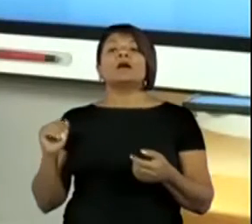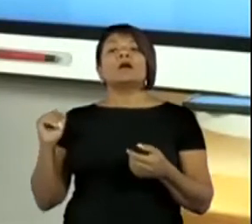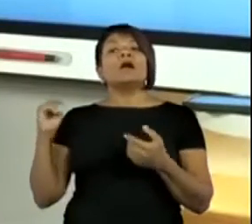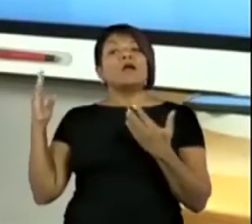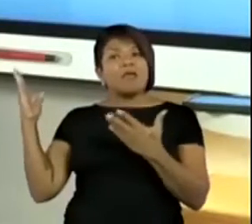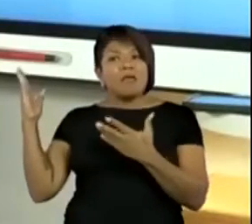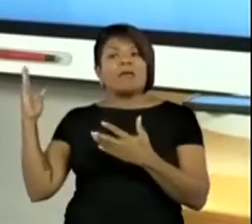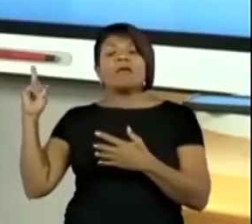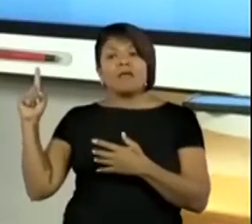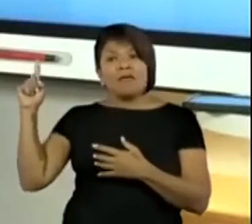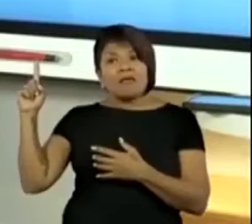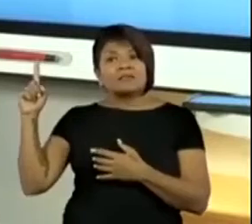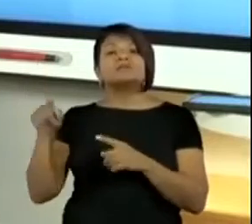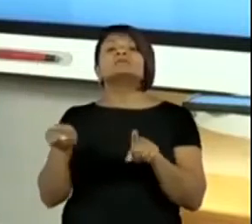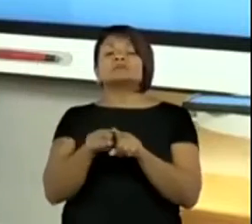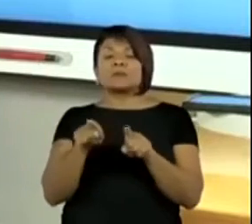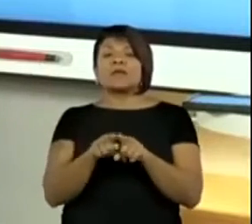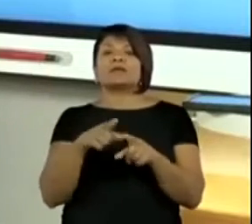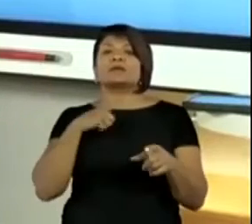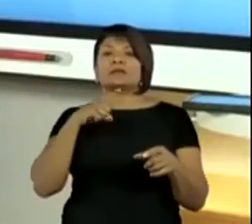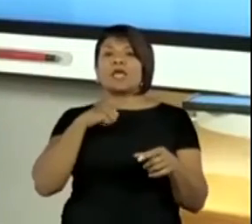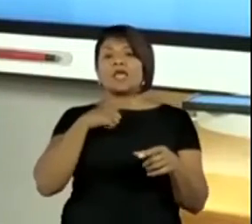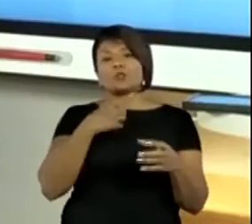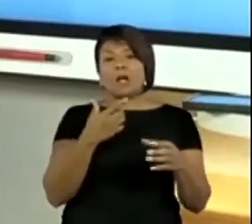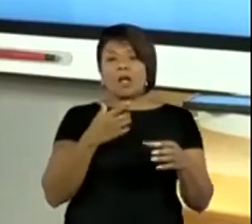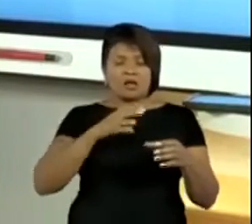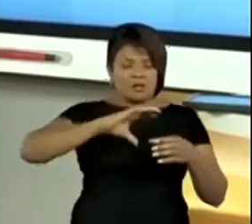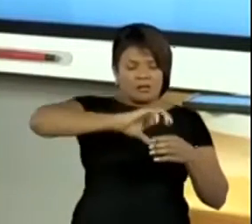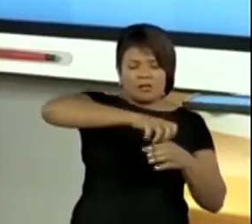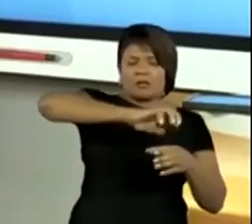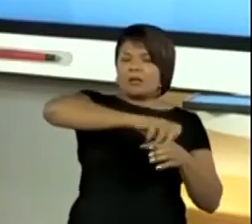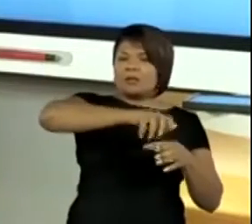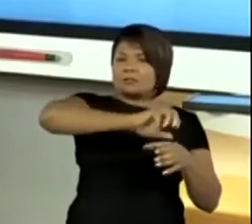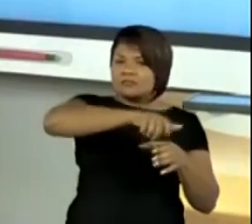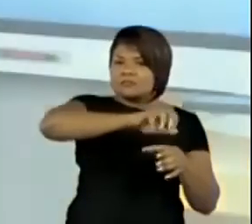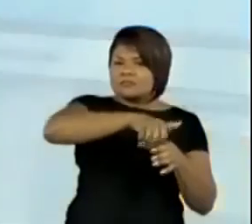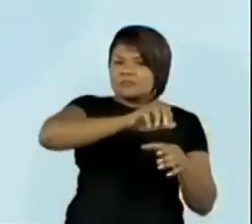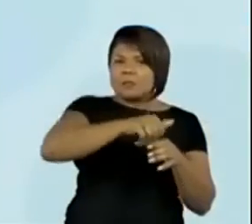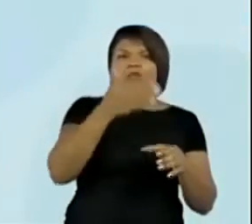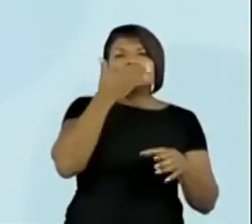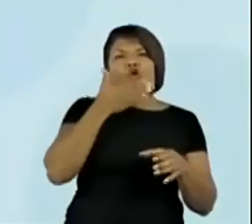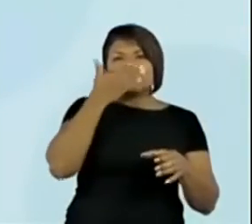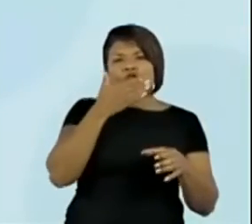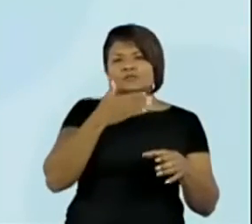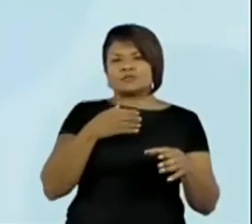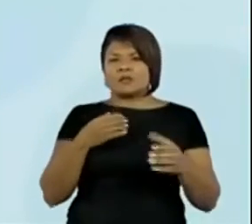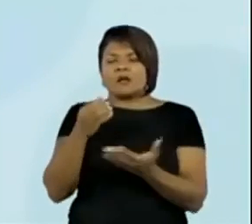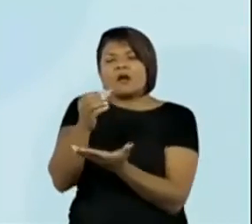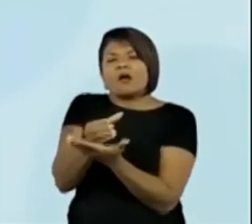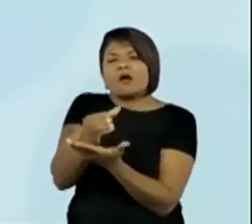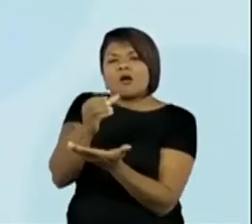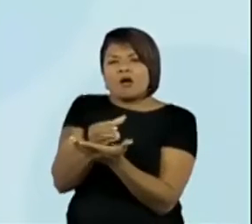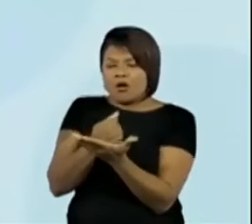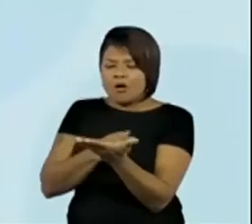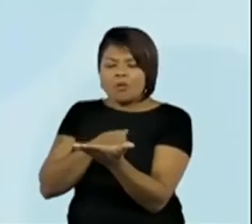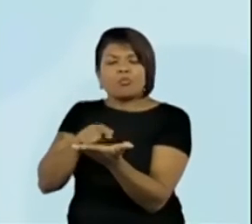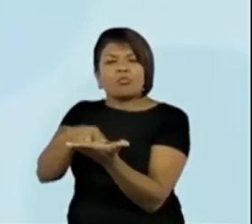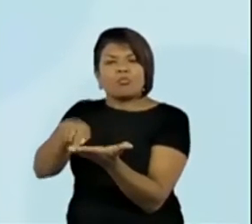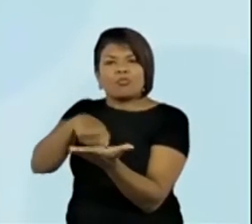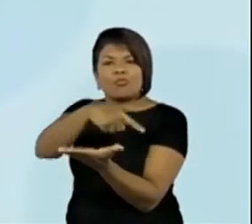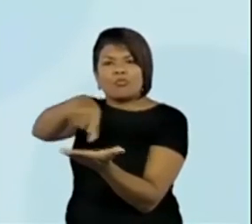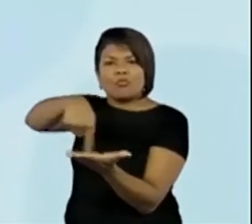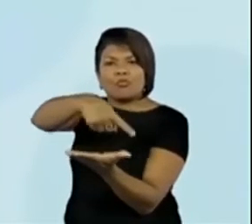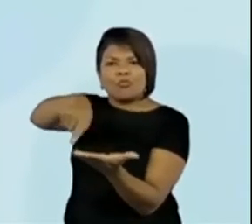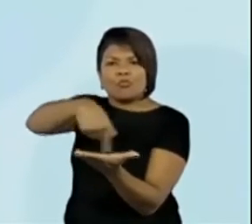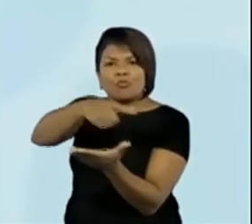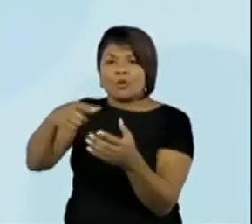Uma tampa, né? Essa aqui era uma tampa de um doce. Aqui é o porta-copo, em formato que tenha